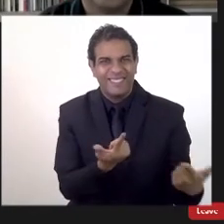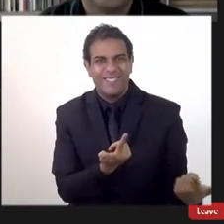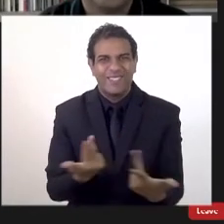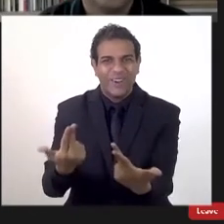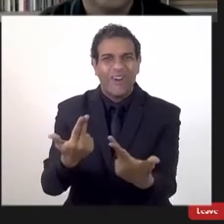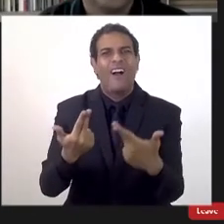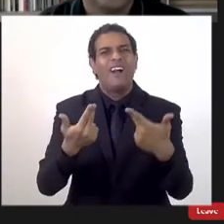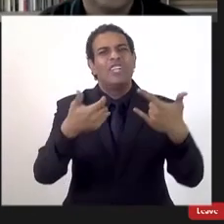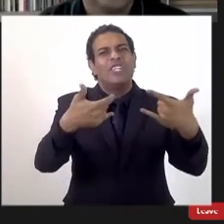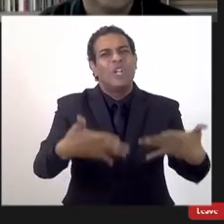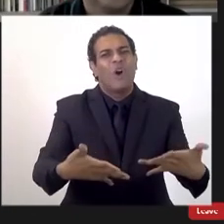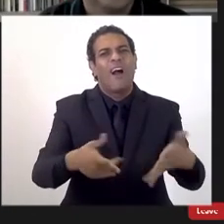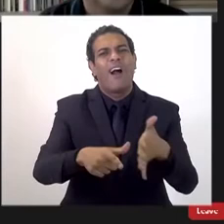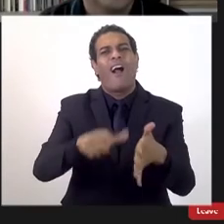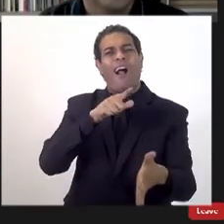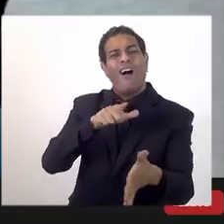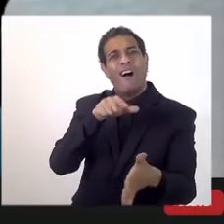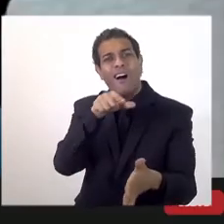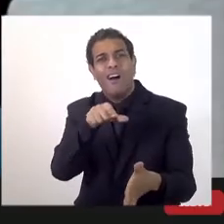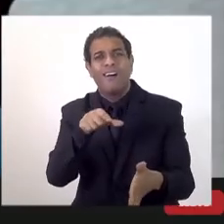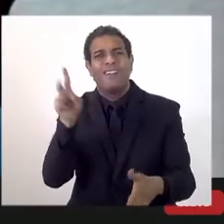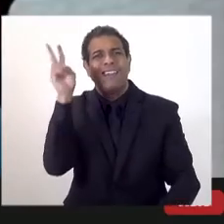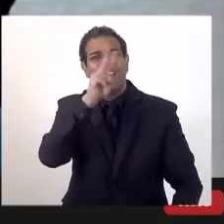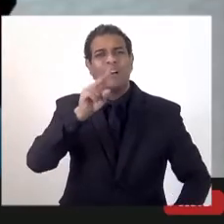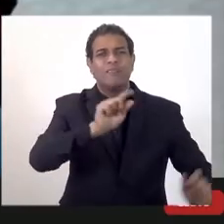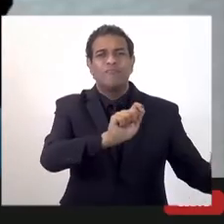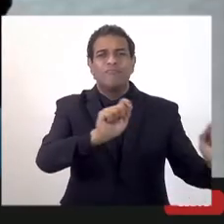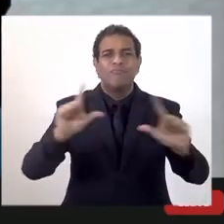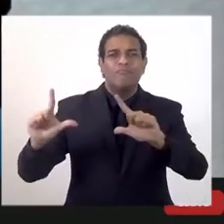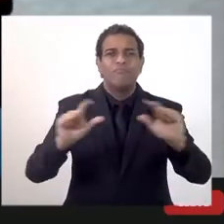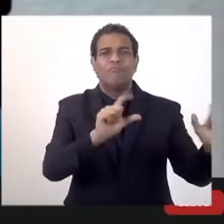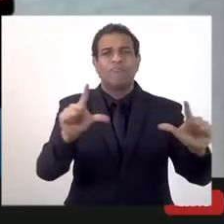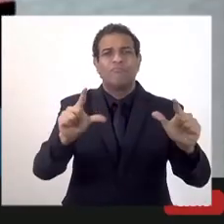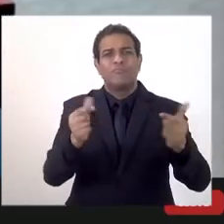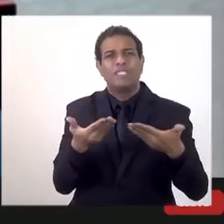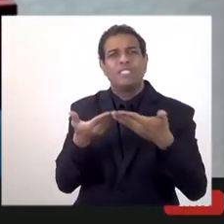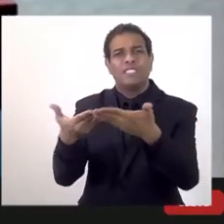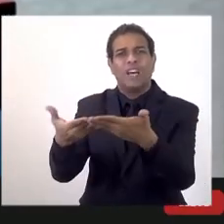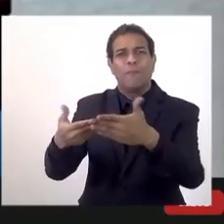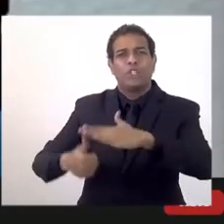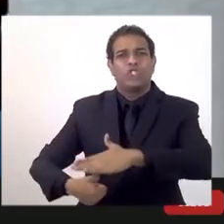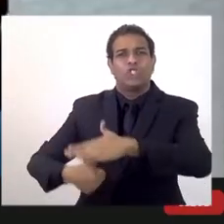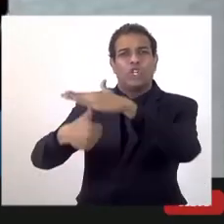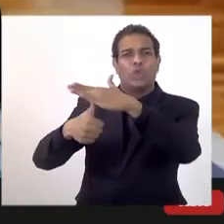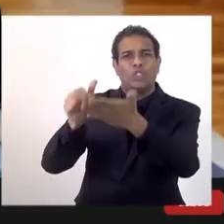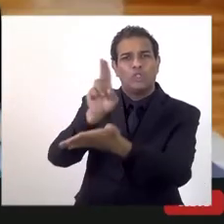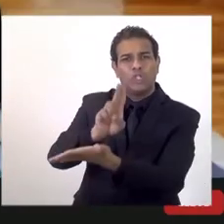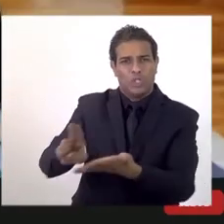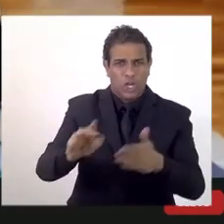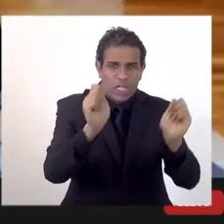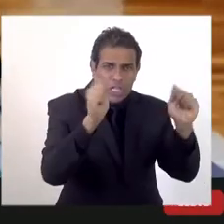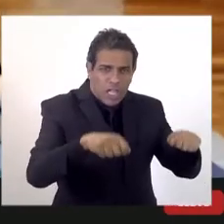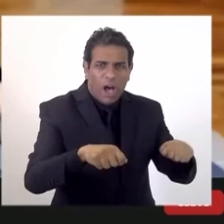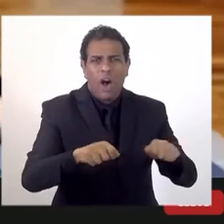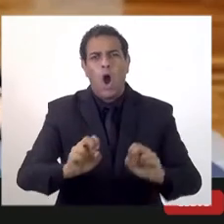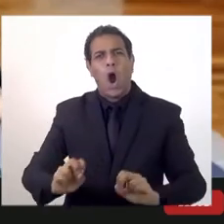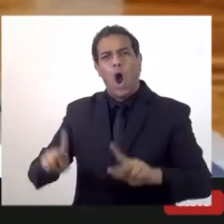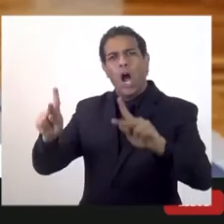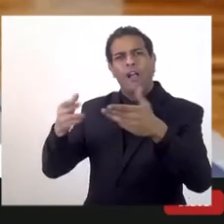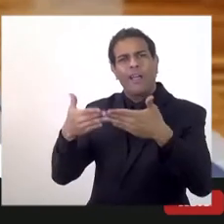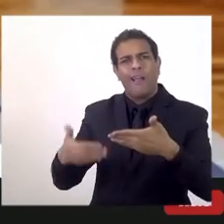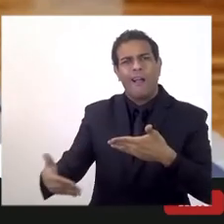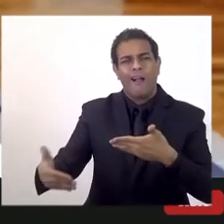Geisa mesmo tinha solicitado, sei que aquela apresentação, presidente, que a gente fez para os leitores, pode ser? Pode, por favor. Então, lá.